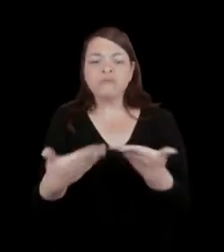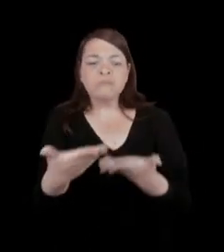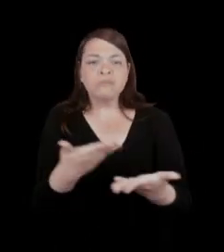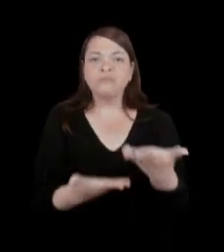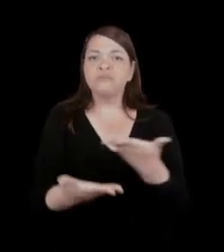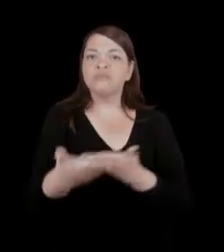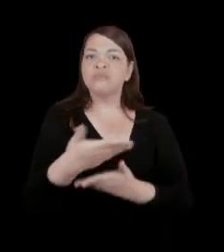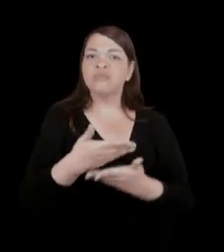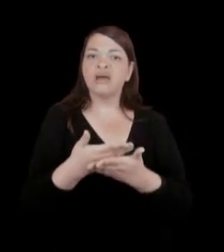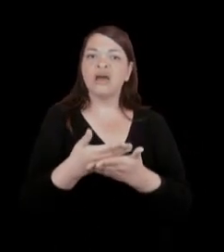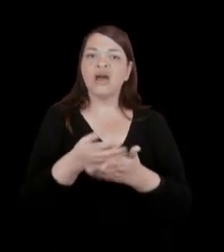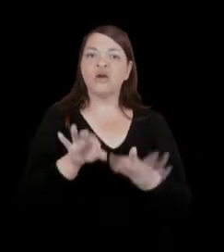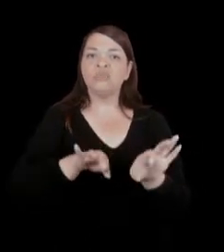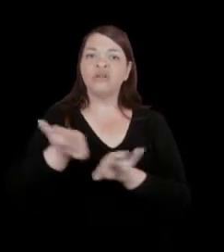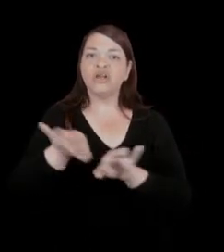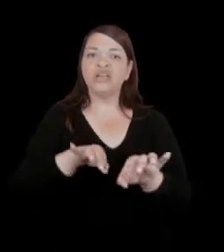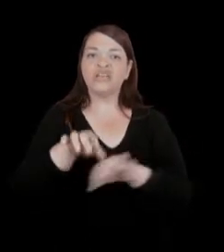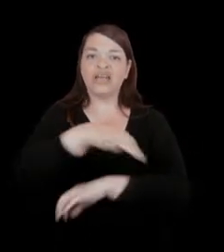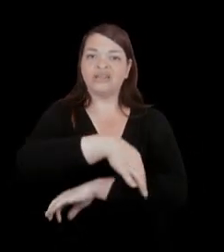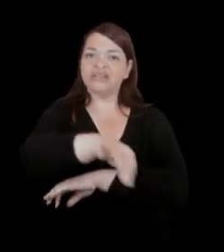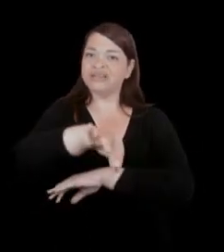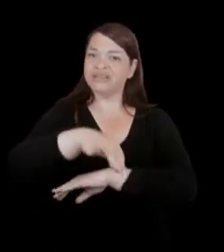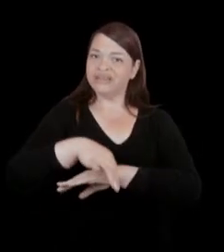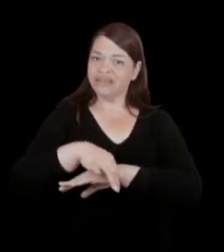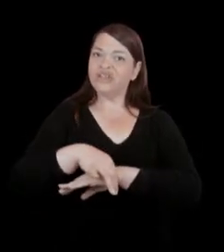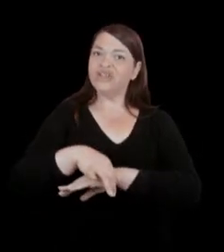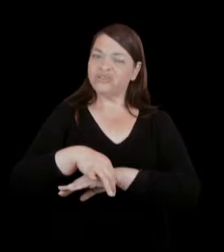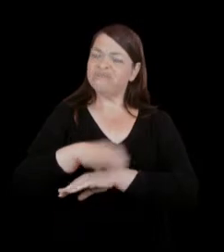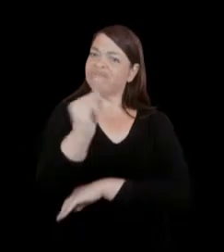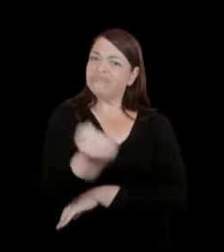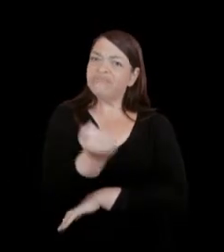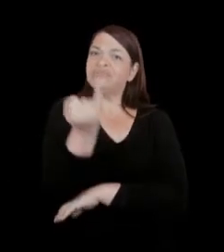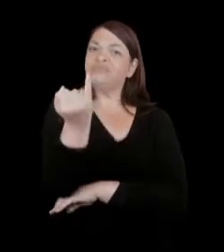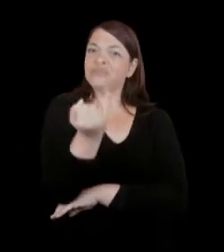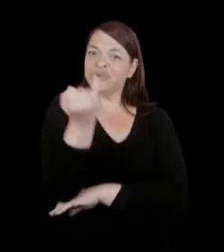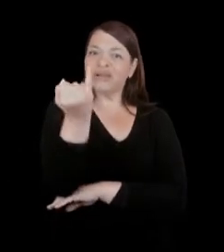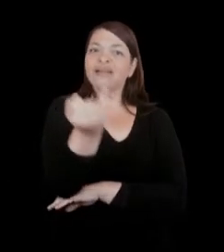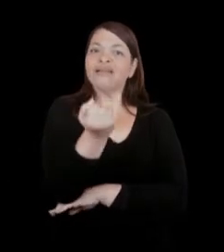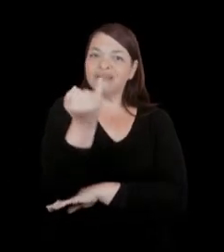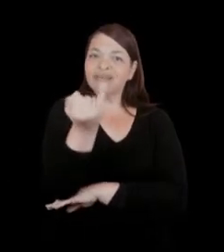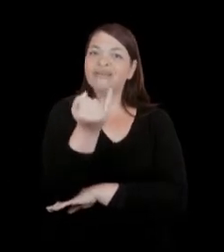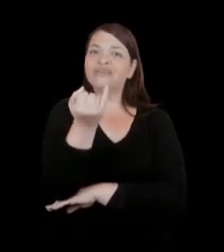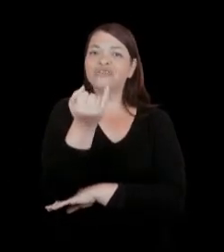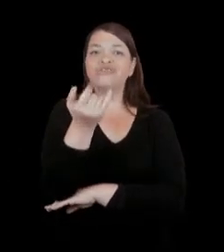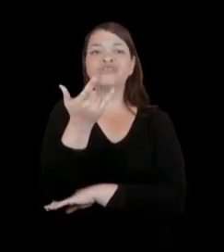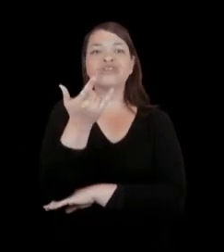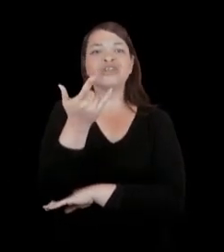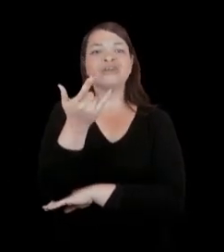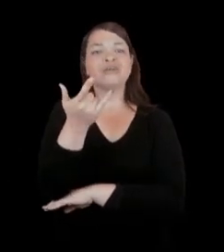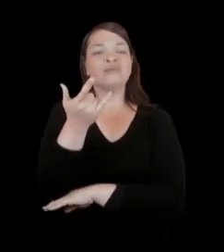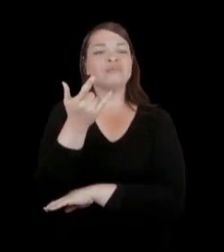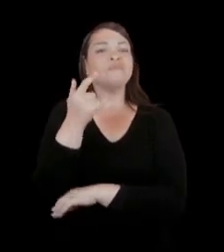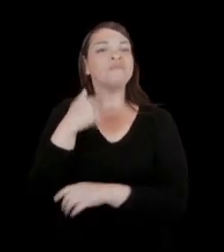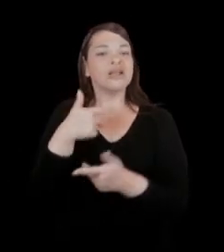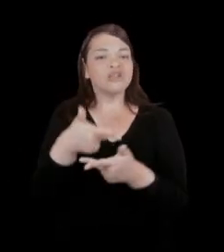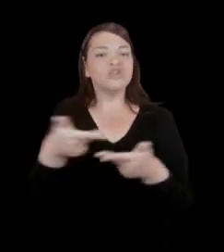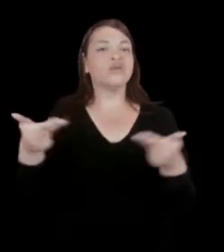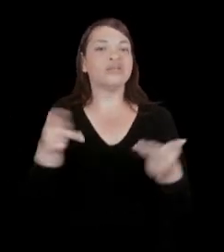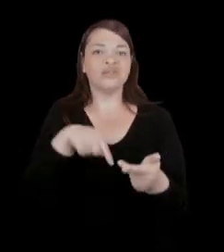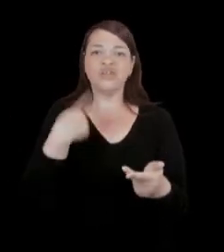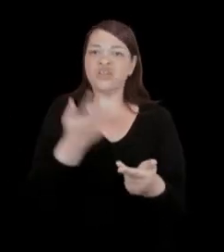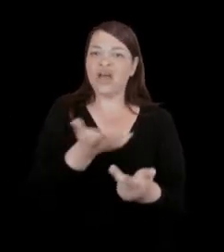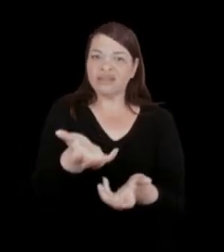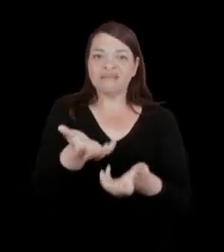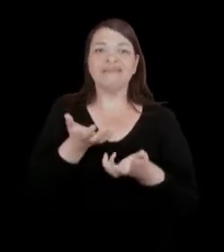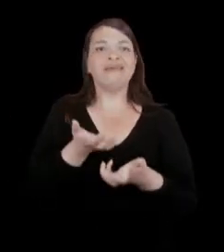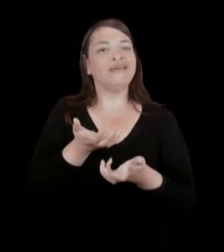foi muito importante na concepção das atividades que a gente poderia atender com esse novo